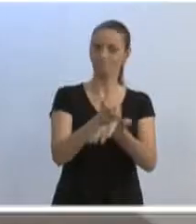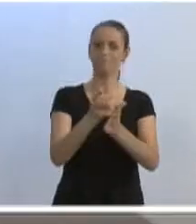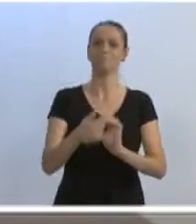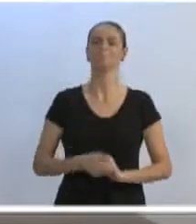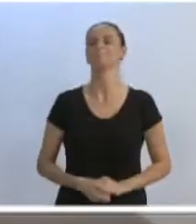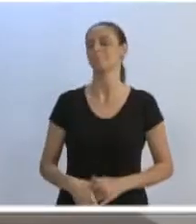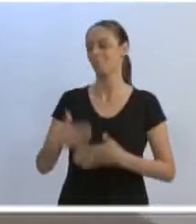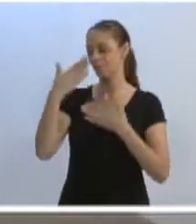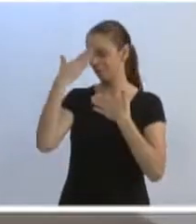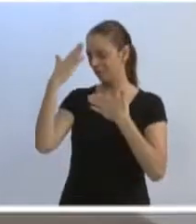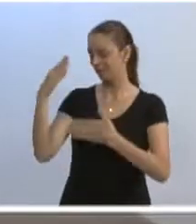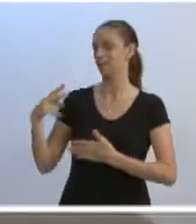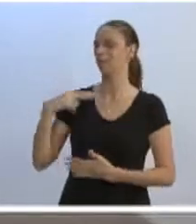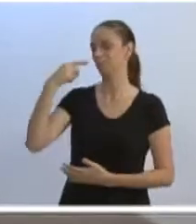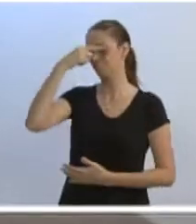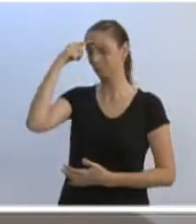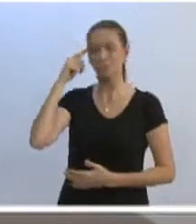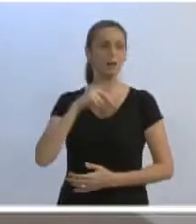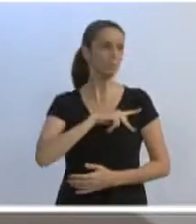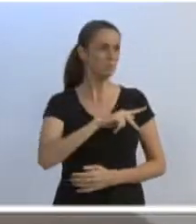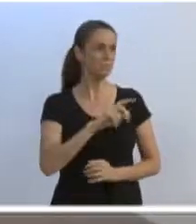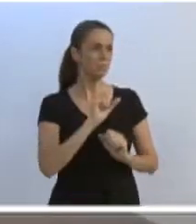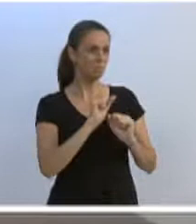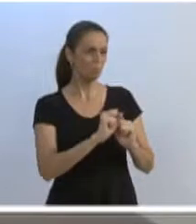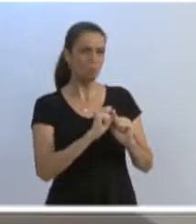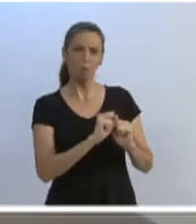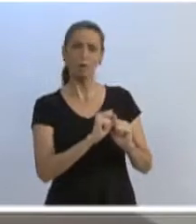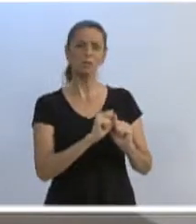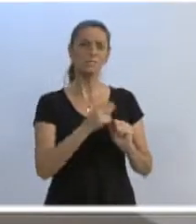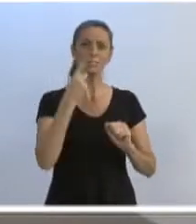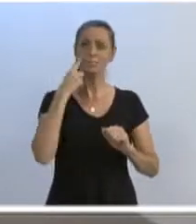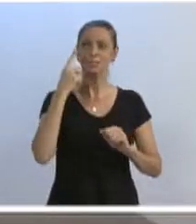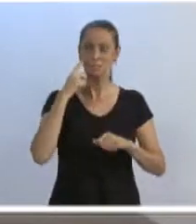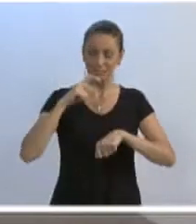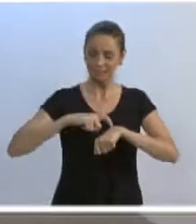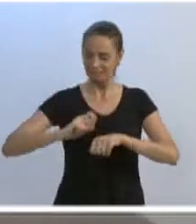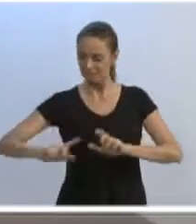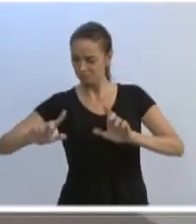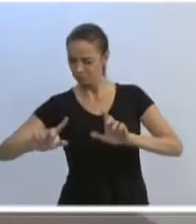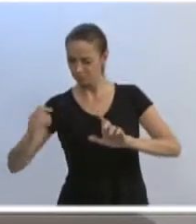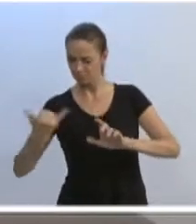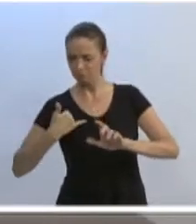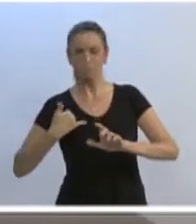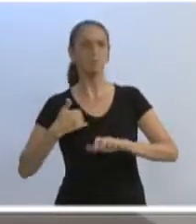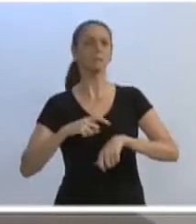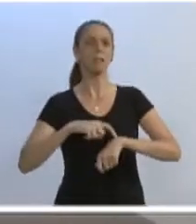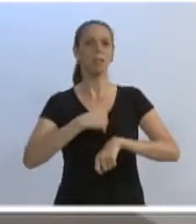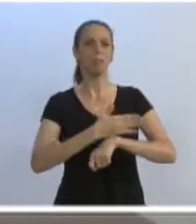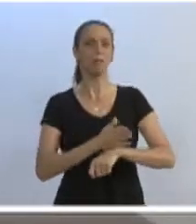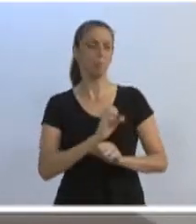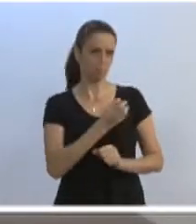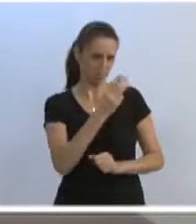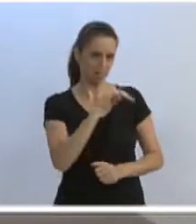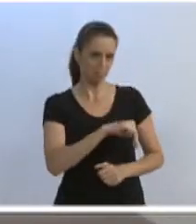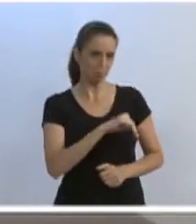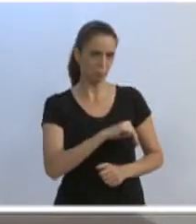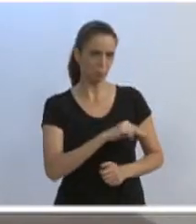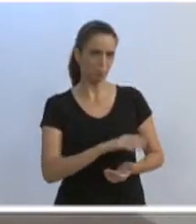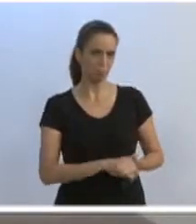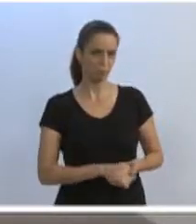Obrigado, vereador Marcos da Rosa. Presidente, eu peço aqui, estou vendo que está acabando aqui a minha fala, em relação aos apates, mais três minutos aqui.